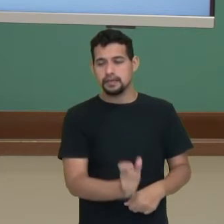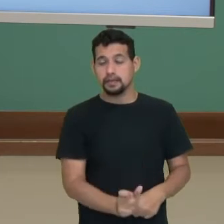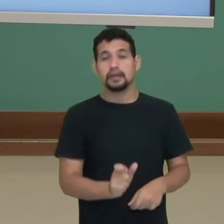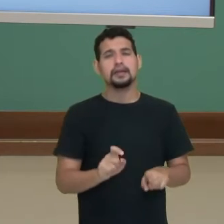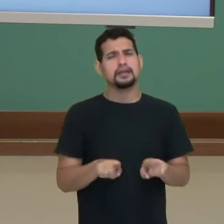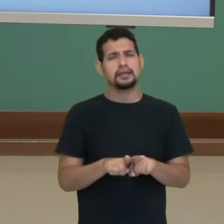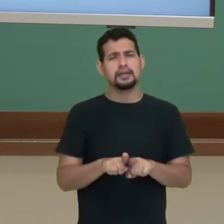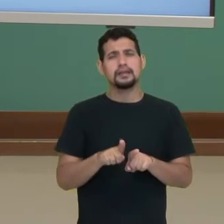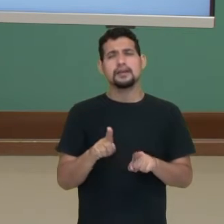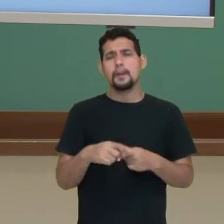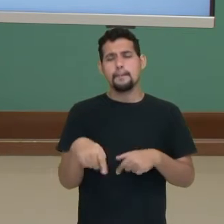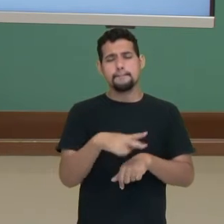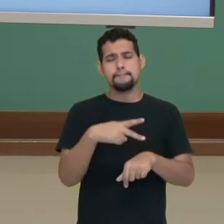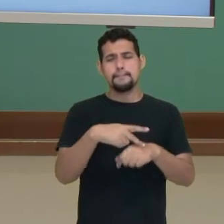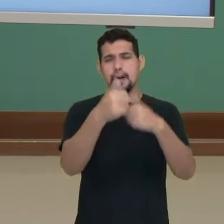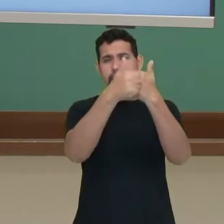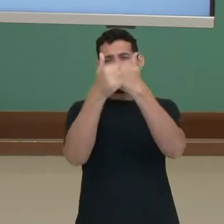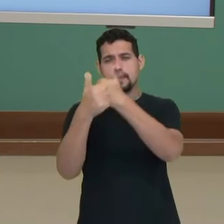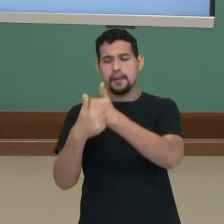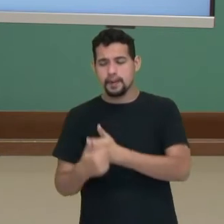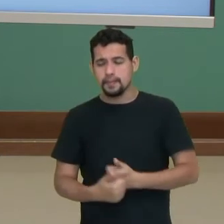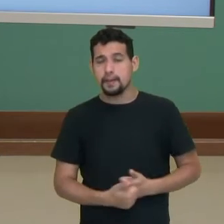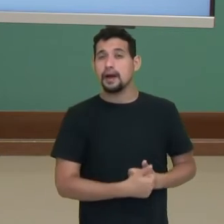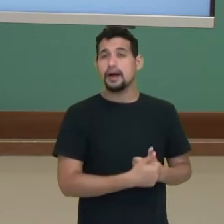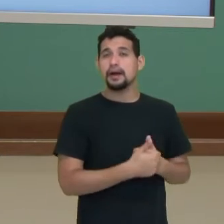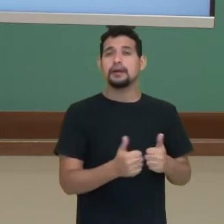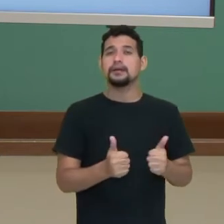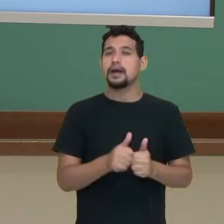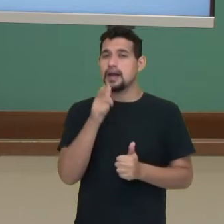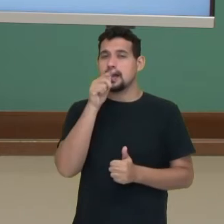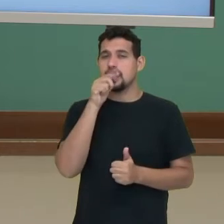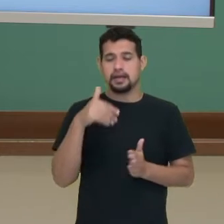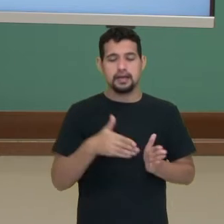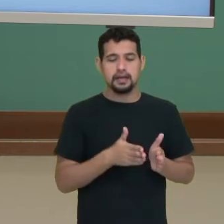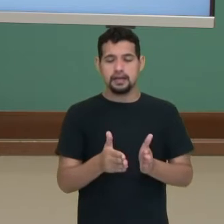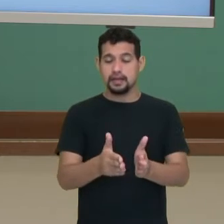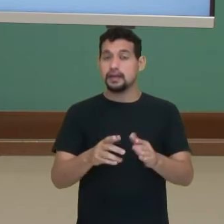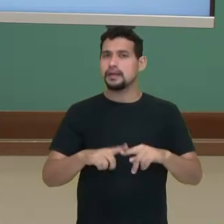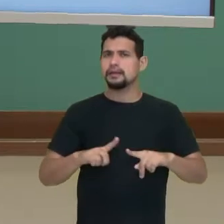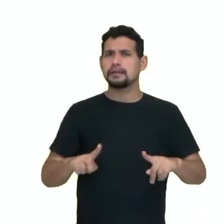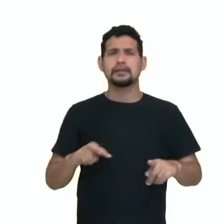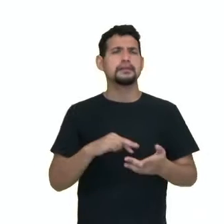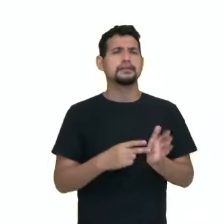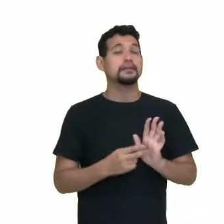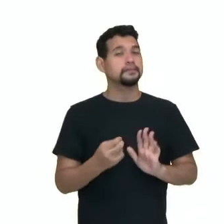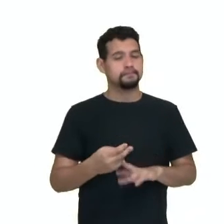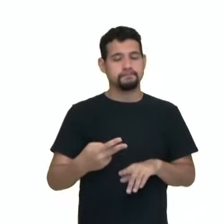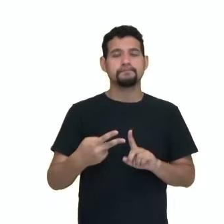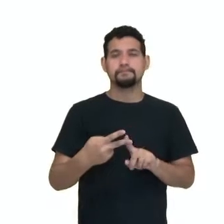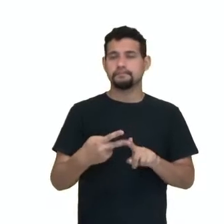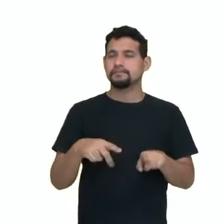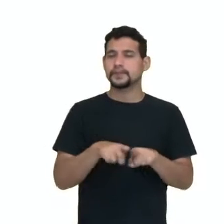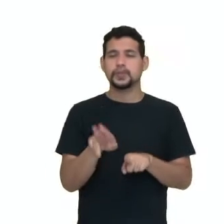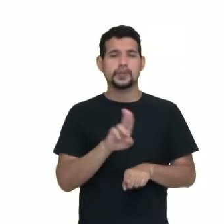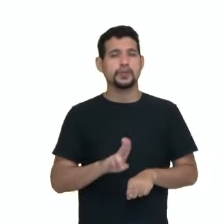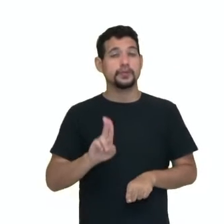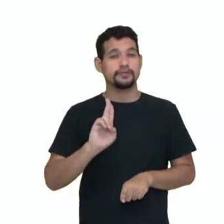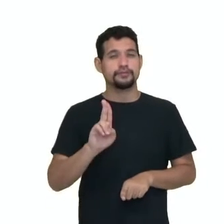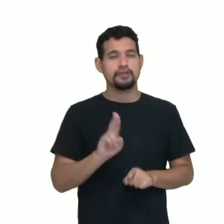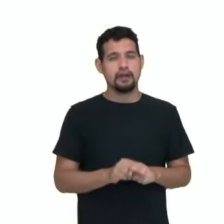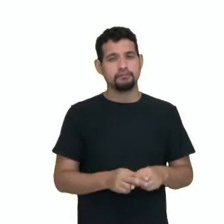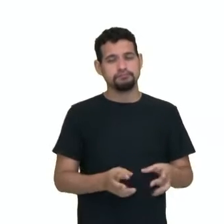vizinhos, quando essas fronteiras são feitas através de rios. Já como atribuição secundária, de acordo com a